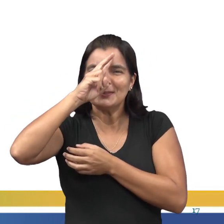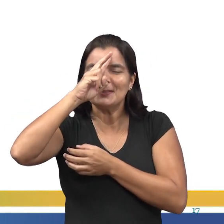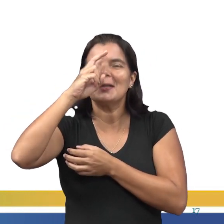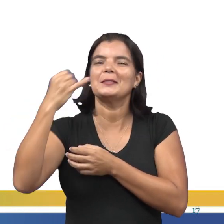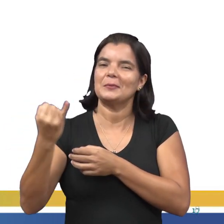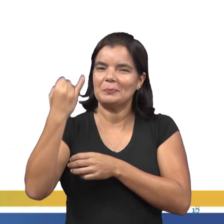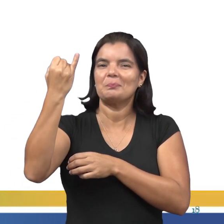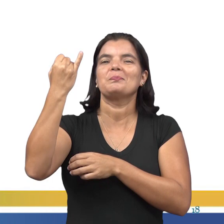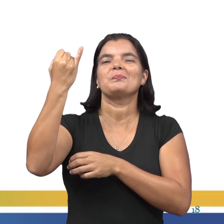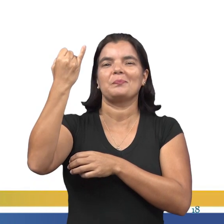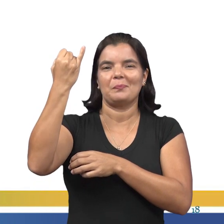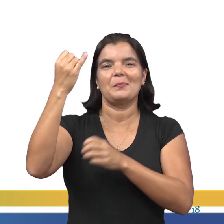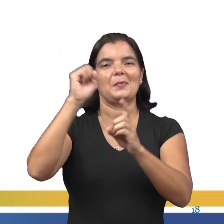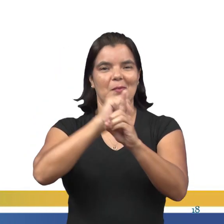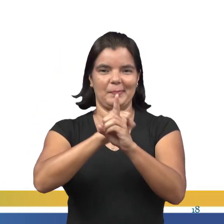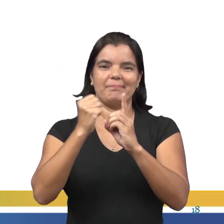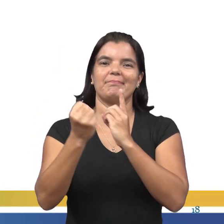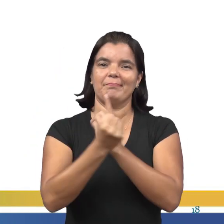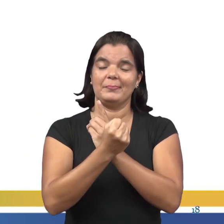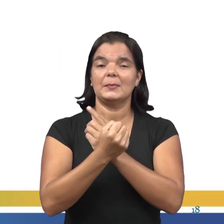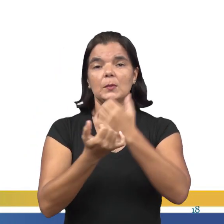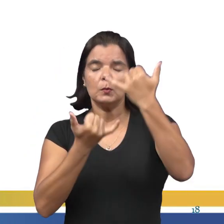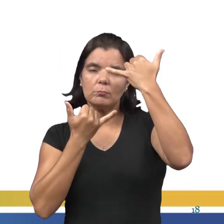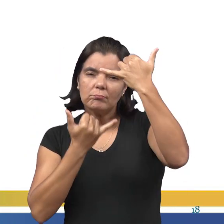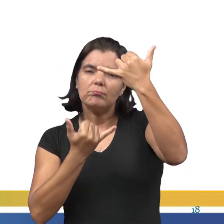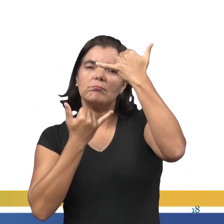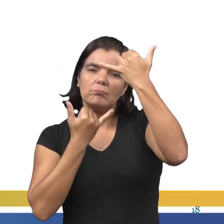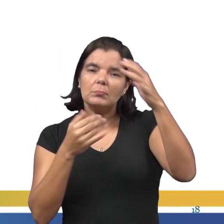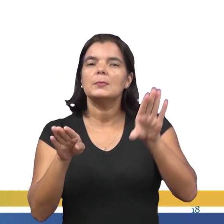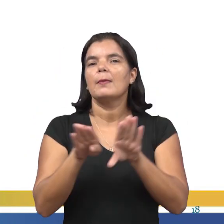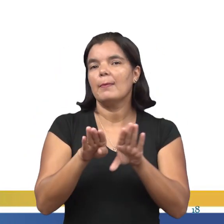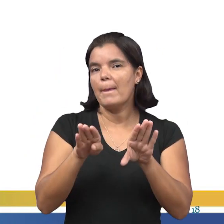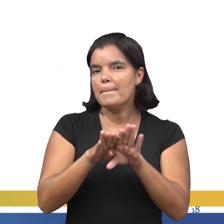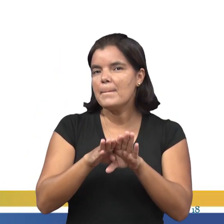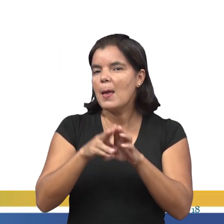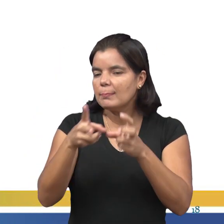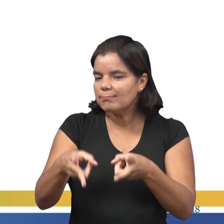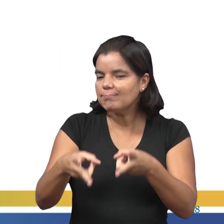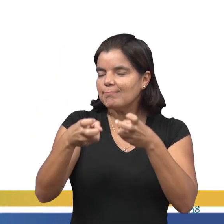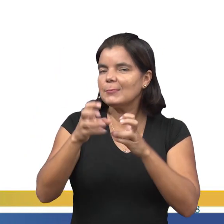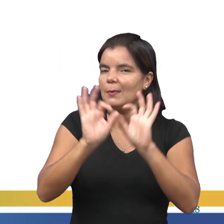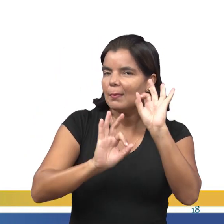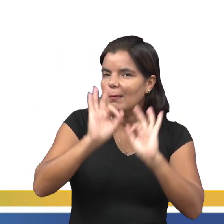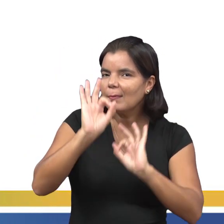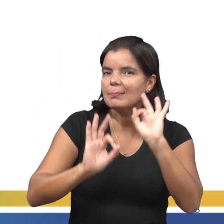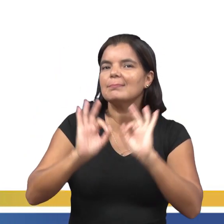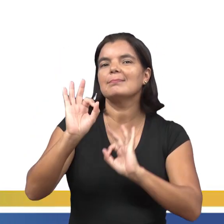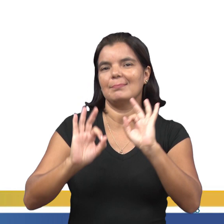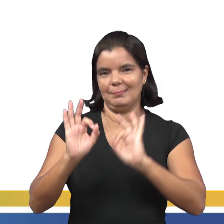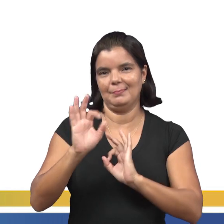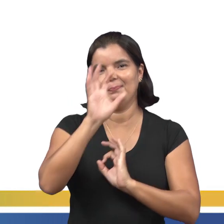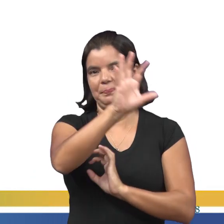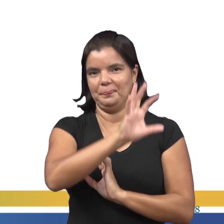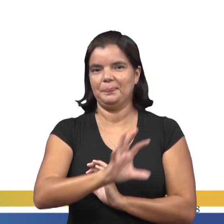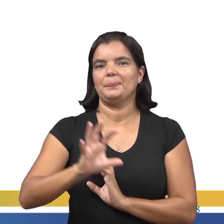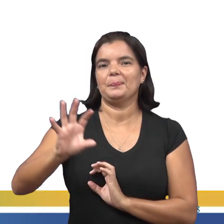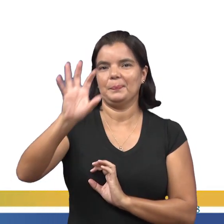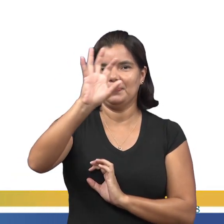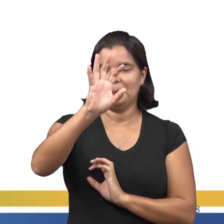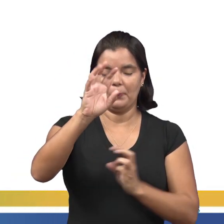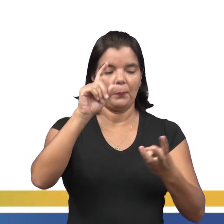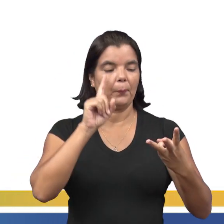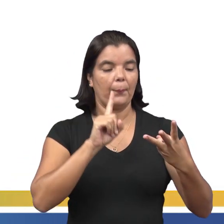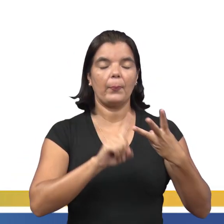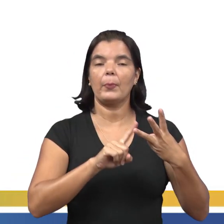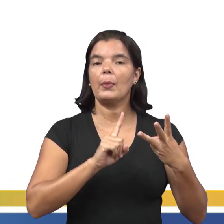diversidade social. Então, IBGE olhou isso também na sua elaboração da regionalização. E